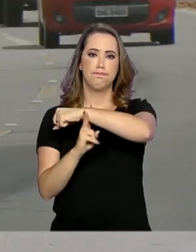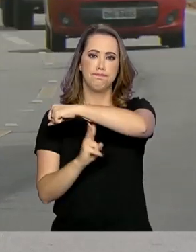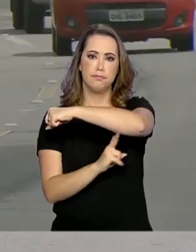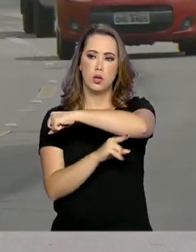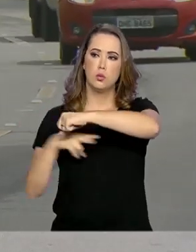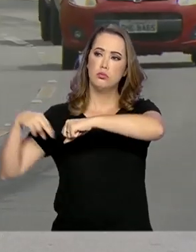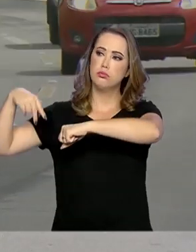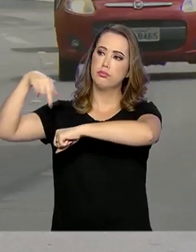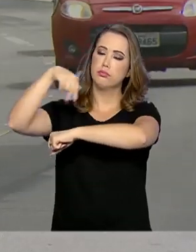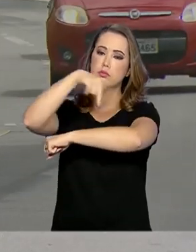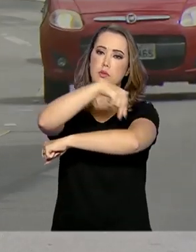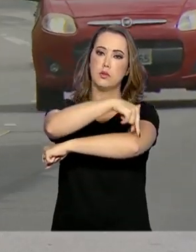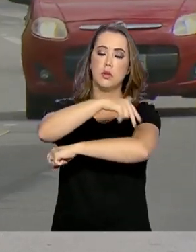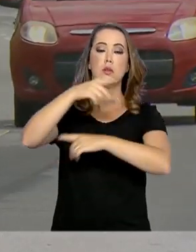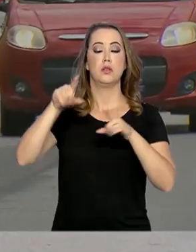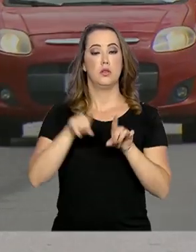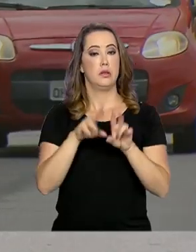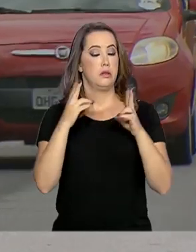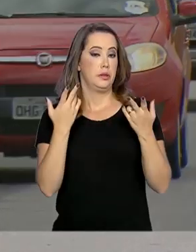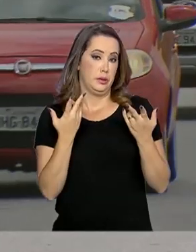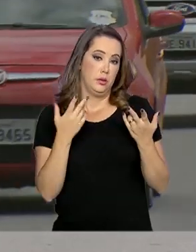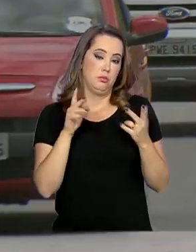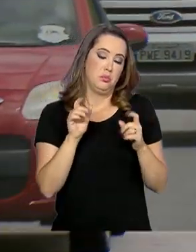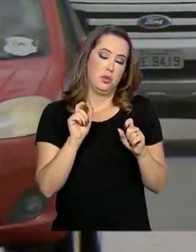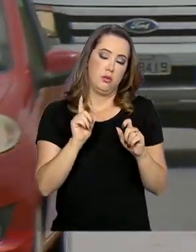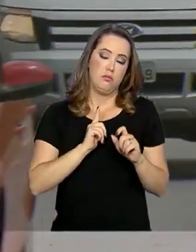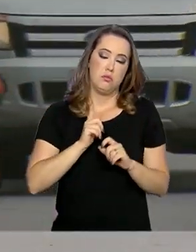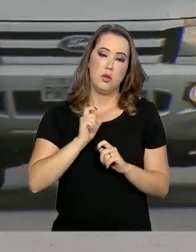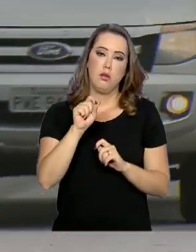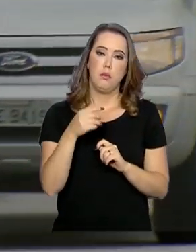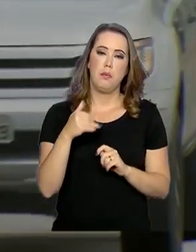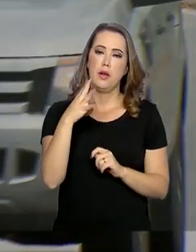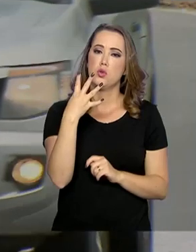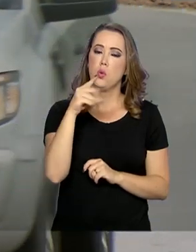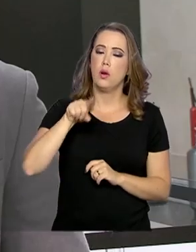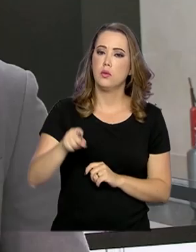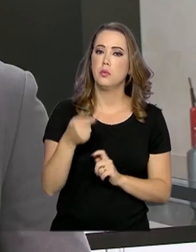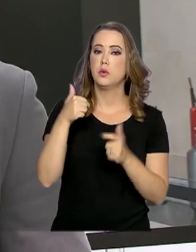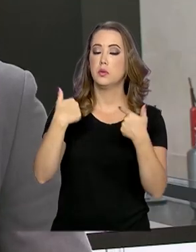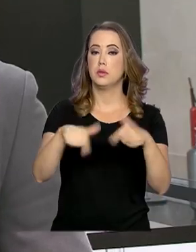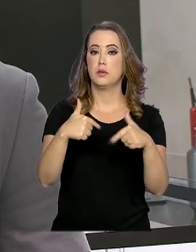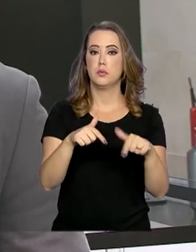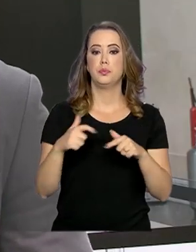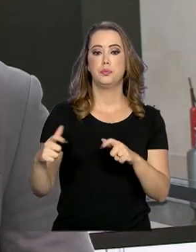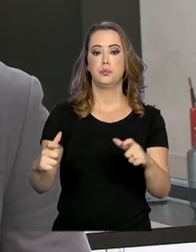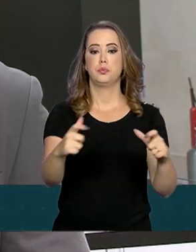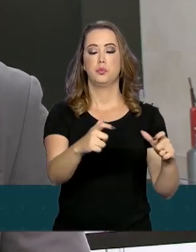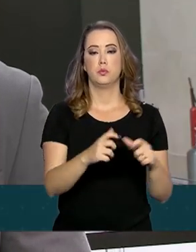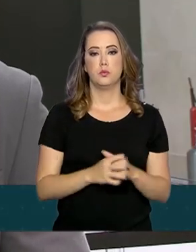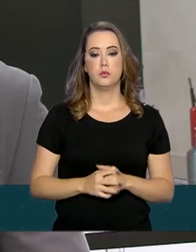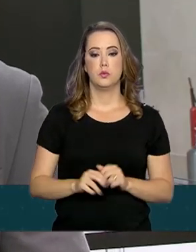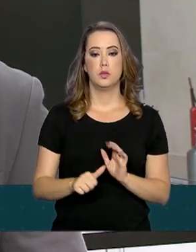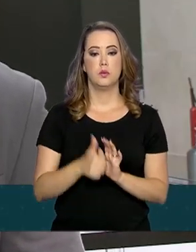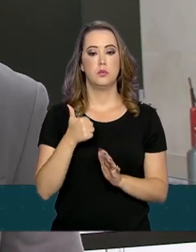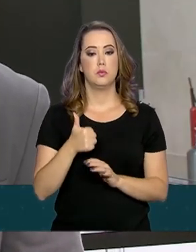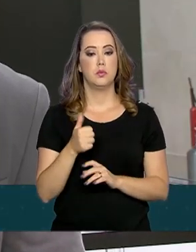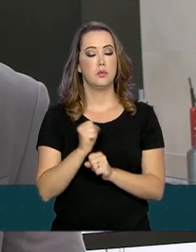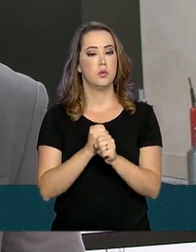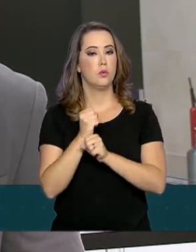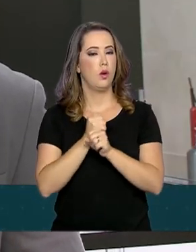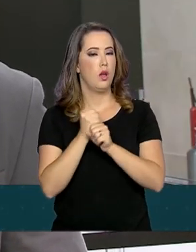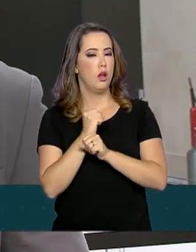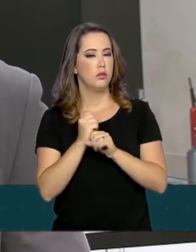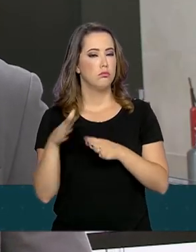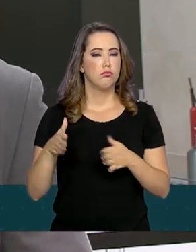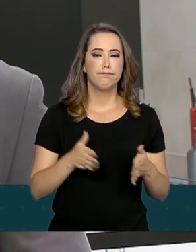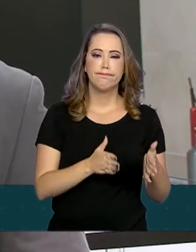manutenção. A estimativa é que sejam gerados mais de 4 mil empregos na região. Esse é o primeiro leilão do ano no setor rodoviário